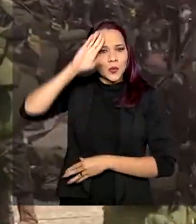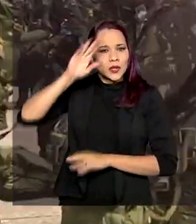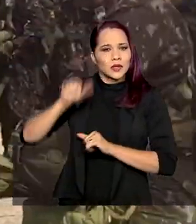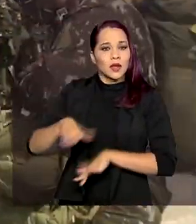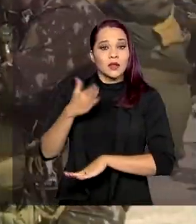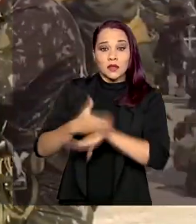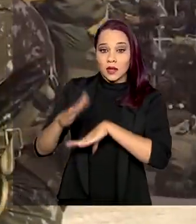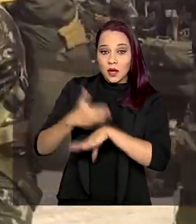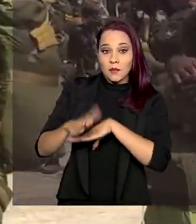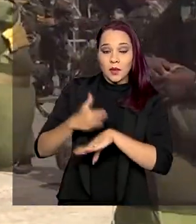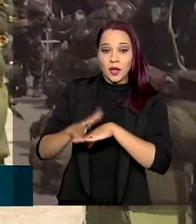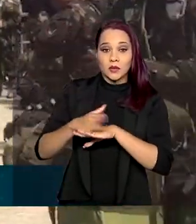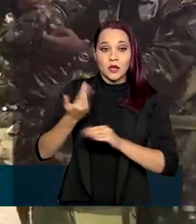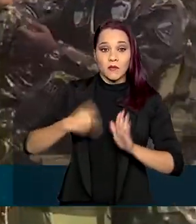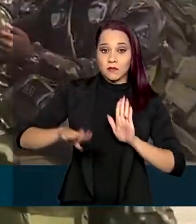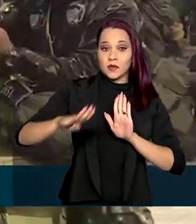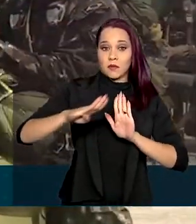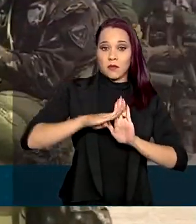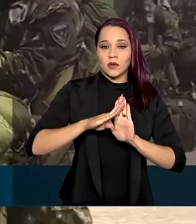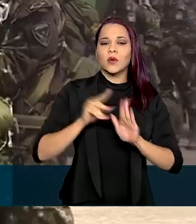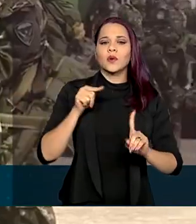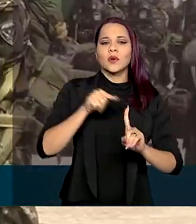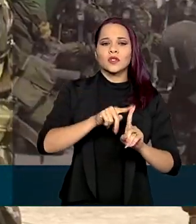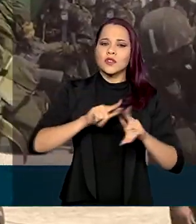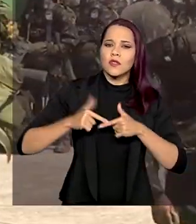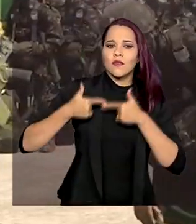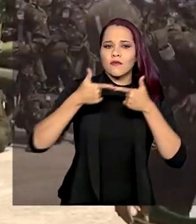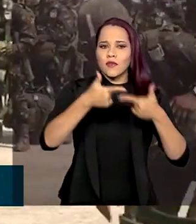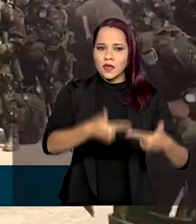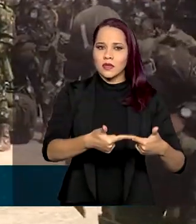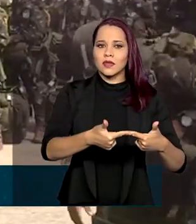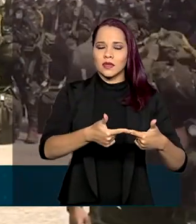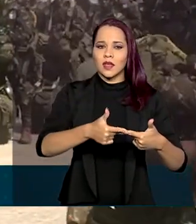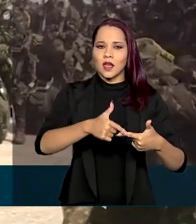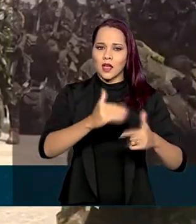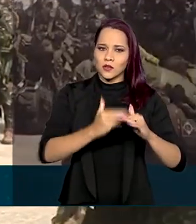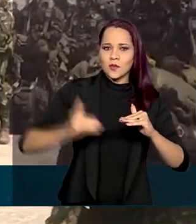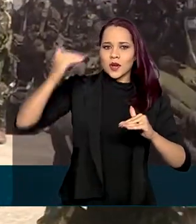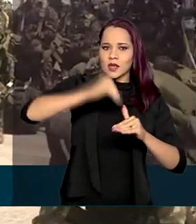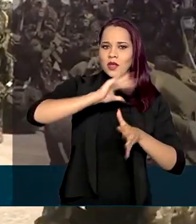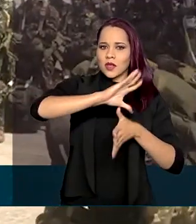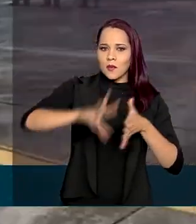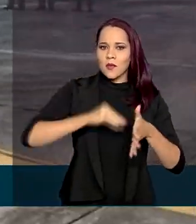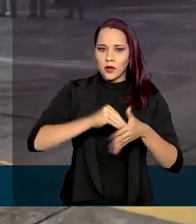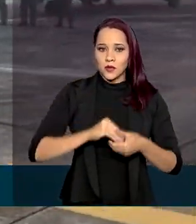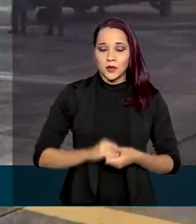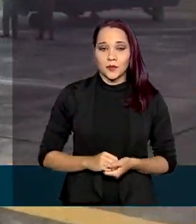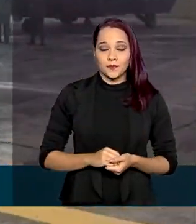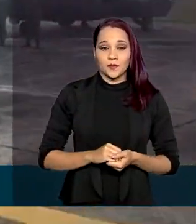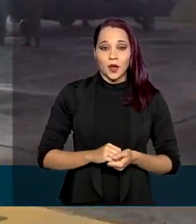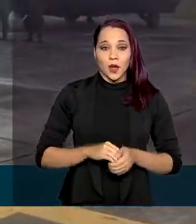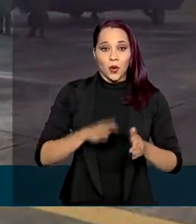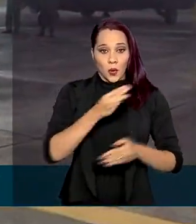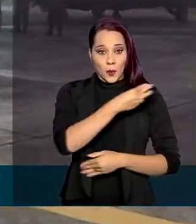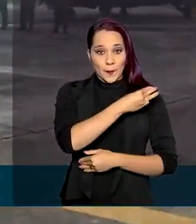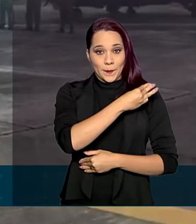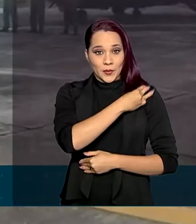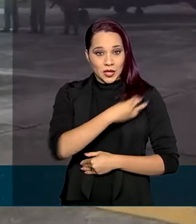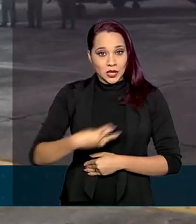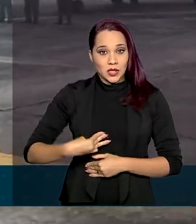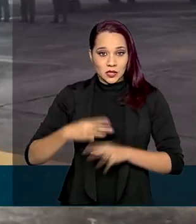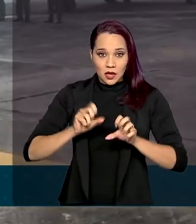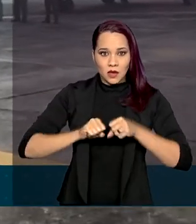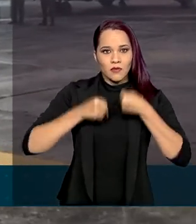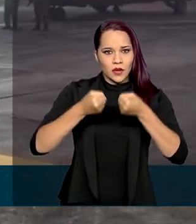treinamento das tropas das Forças Armadas com o objetivo de defender a soberania da Amazônia. O ministro da Defesa, Fernando Azevedo